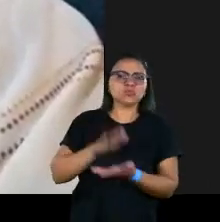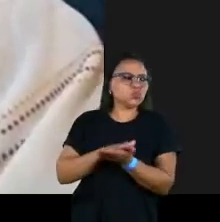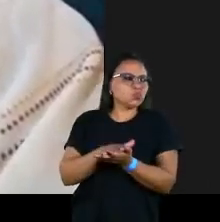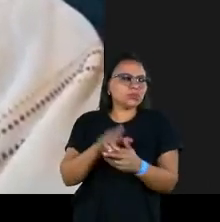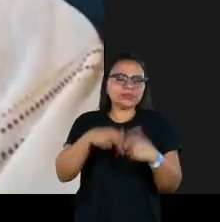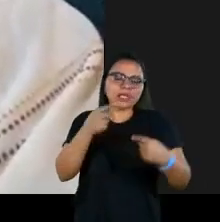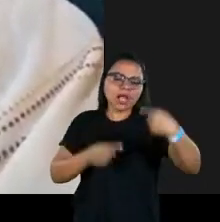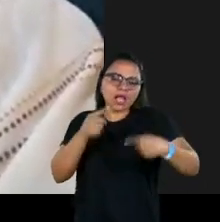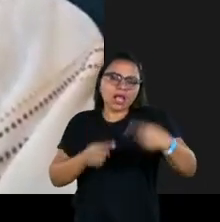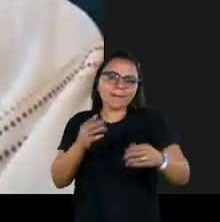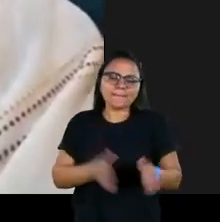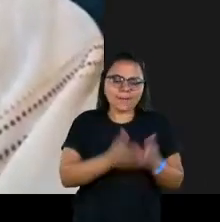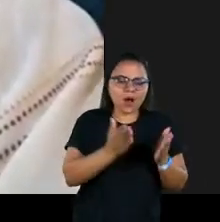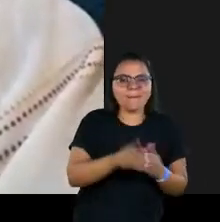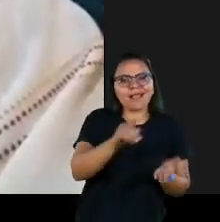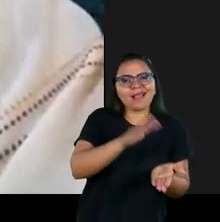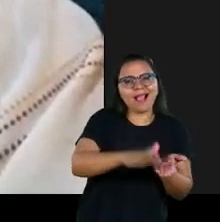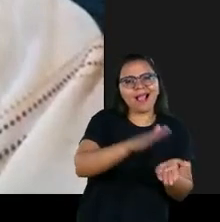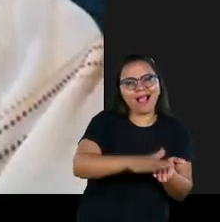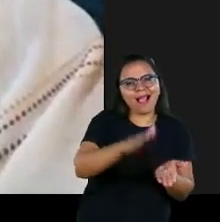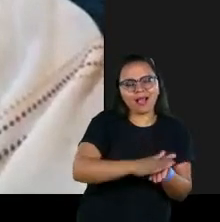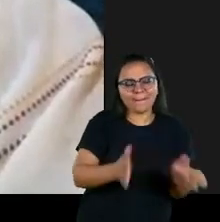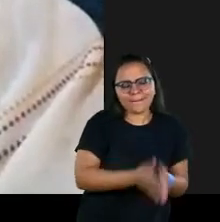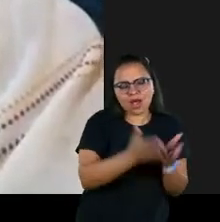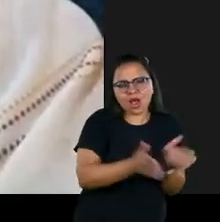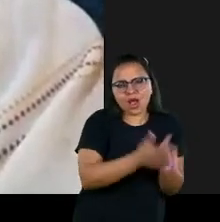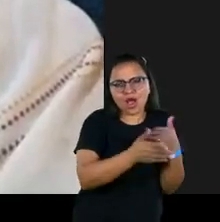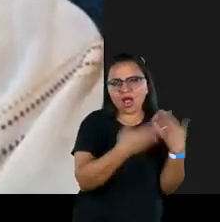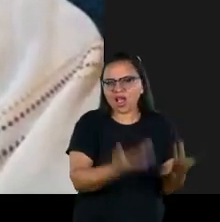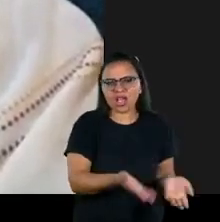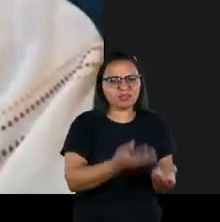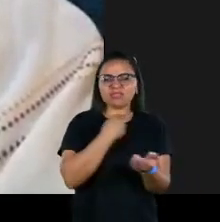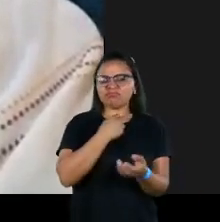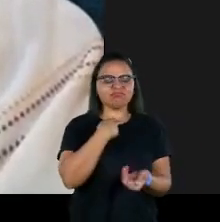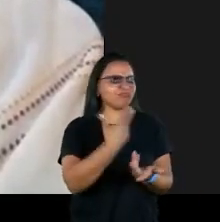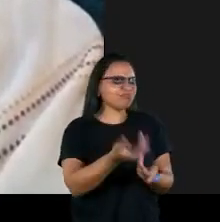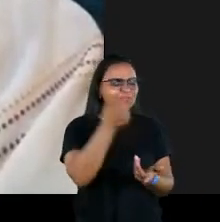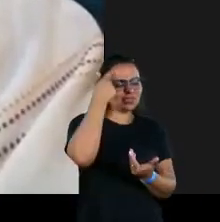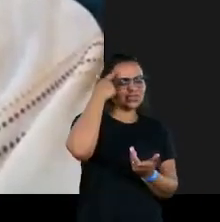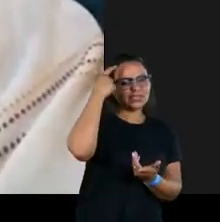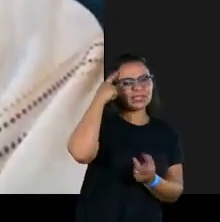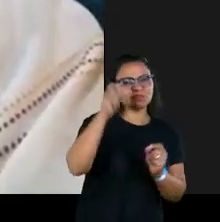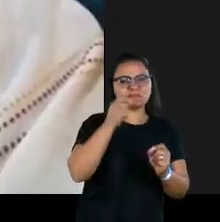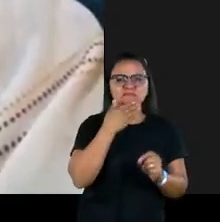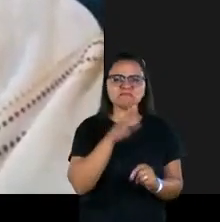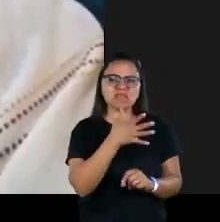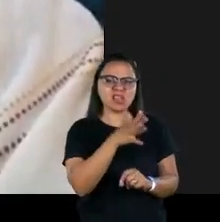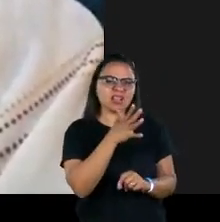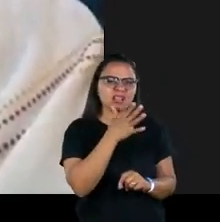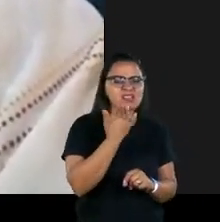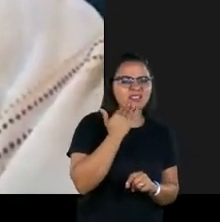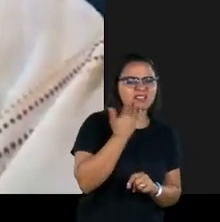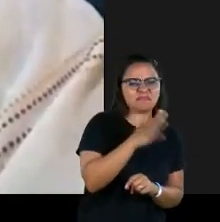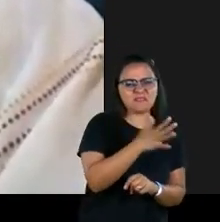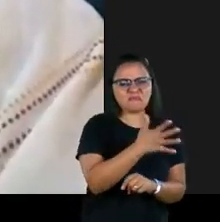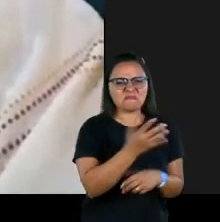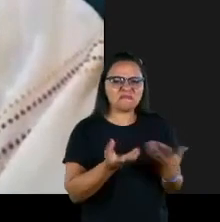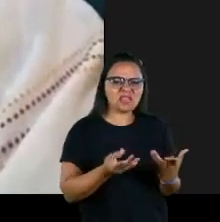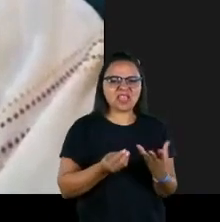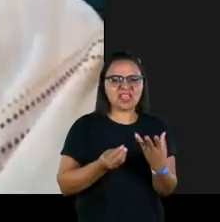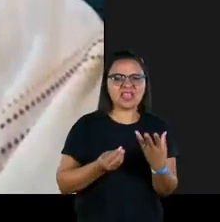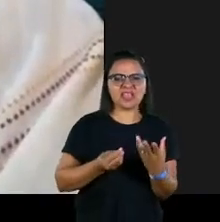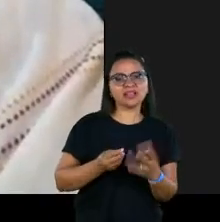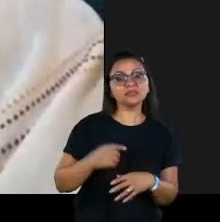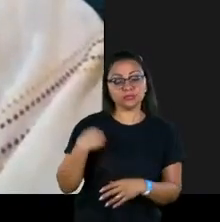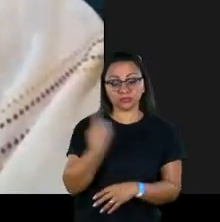é para pobre, sempre é um gasto. Então, quando é para pobre, também é sempre aquela reflexão de que tem que ser uma coisa meia boca, mais ou menos, sem